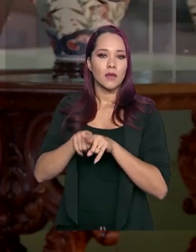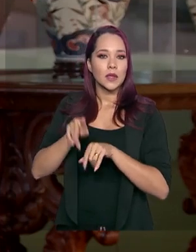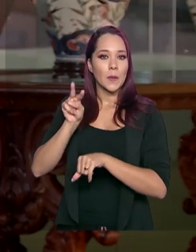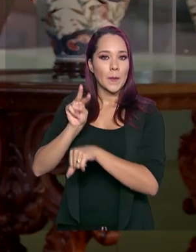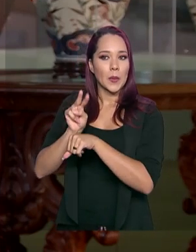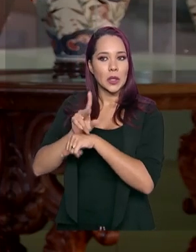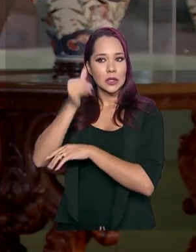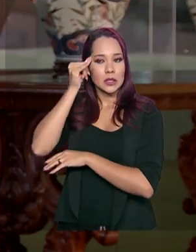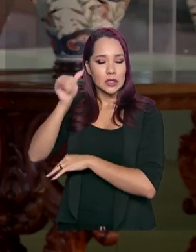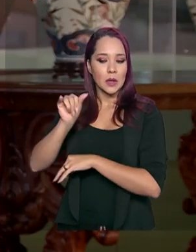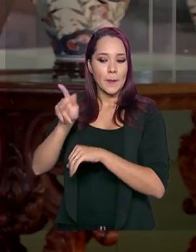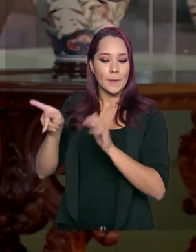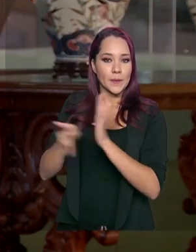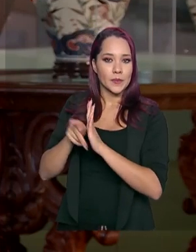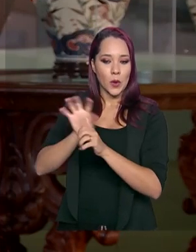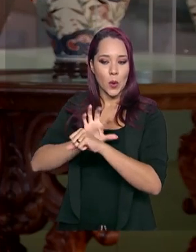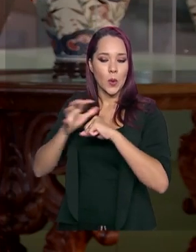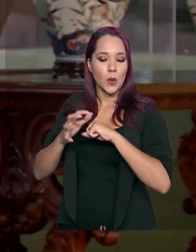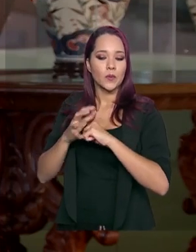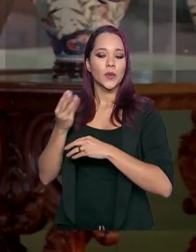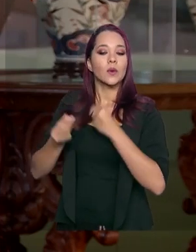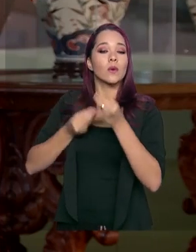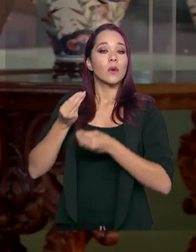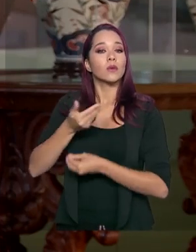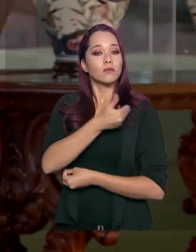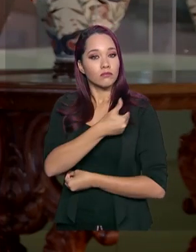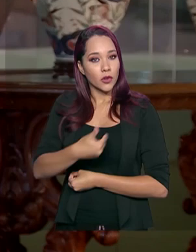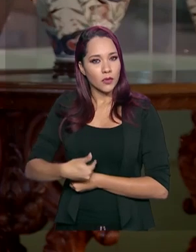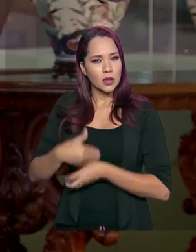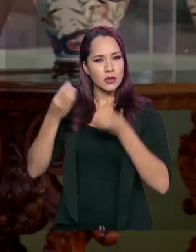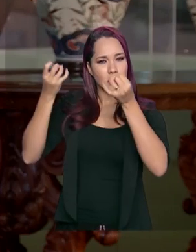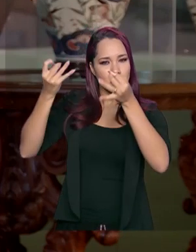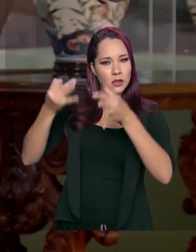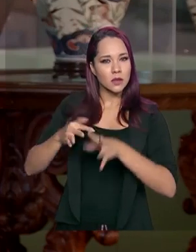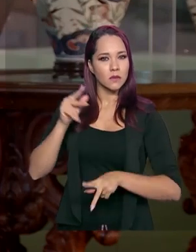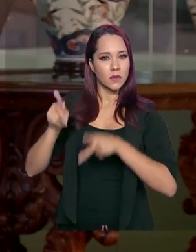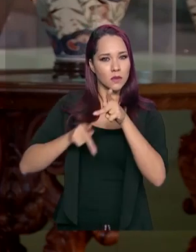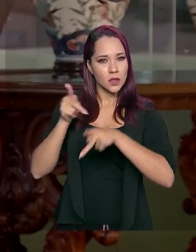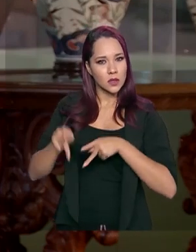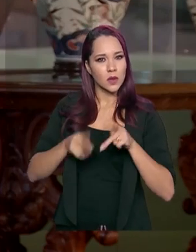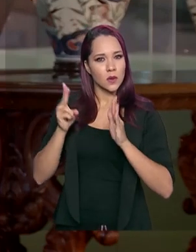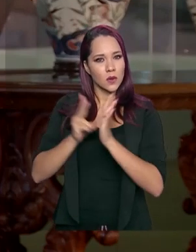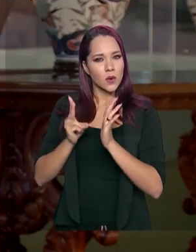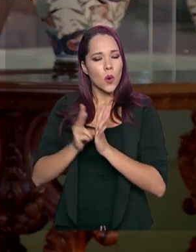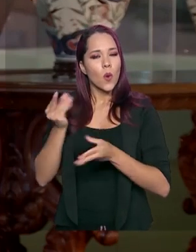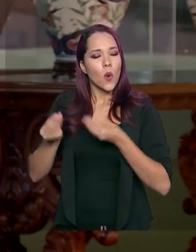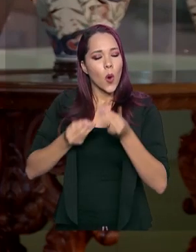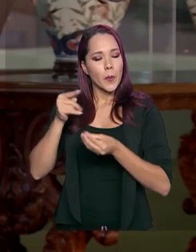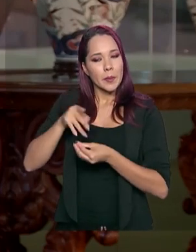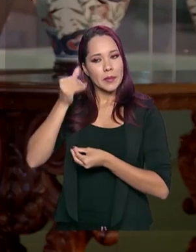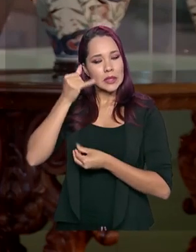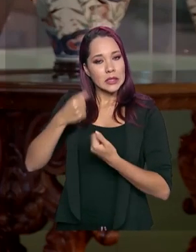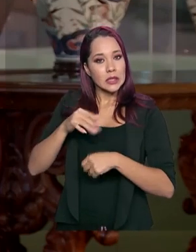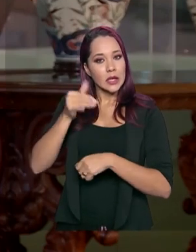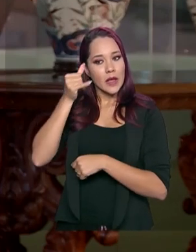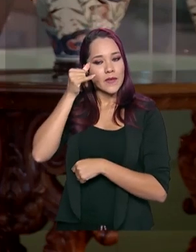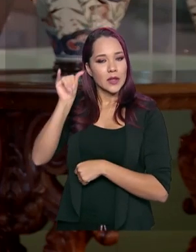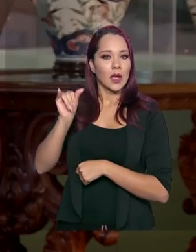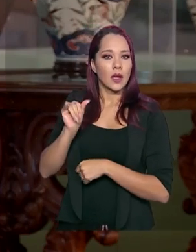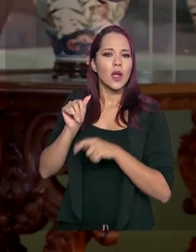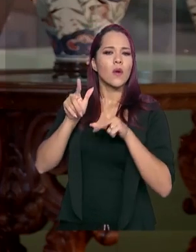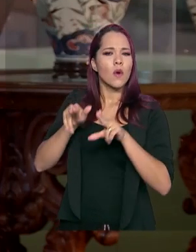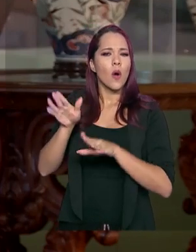específica para o coronavírus. Então, como é que o governo está explicando para a população indígena como eles devem se prevenir? São os mesmos